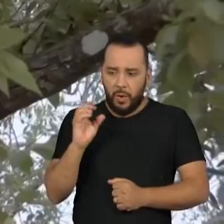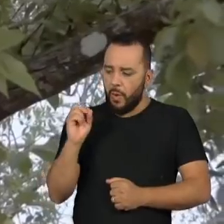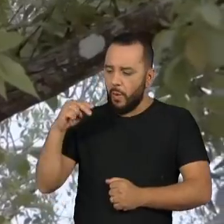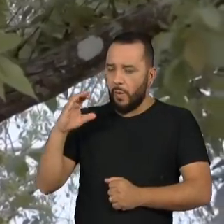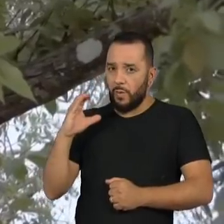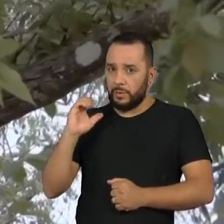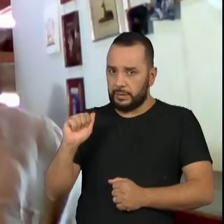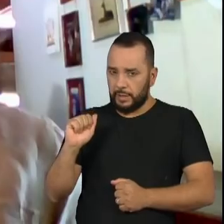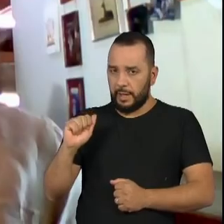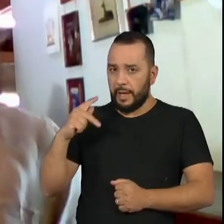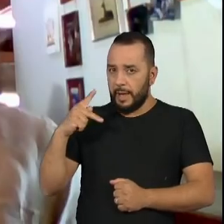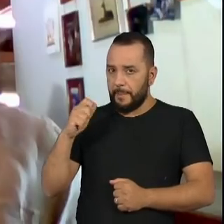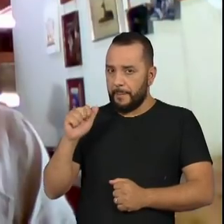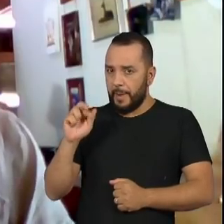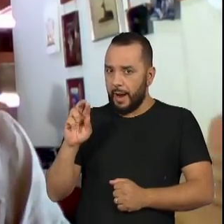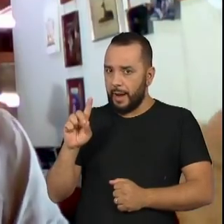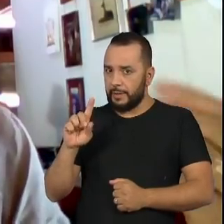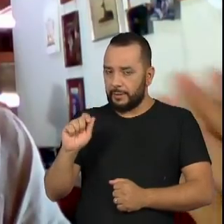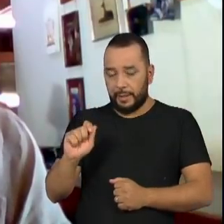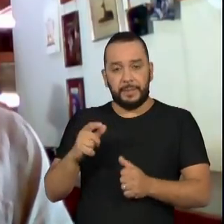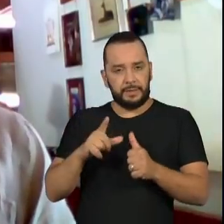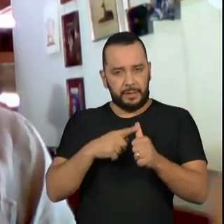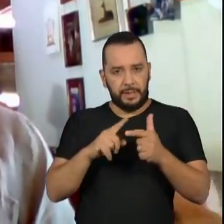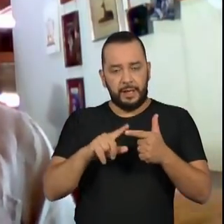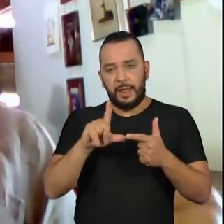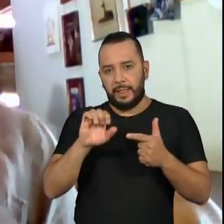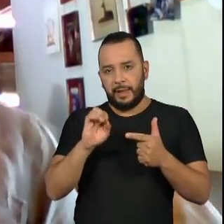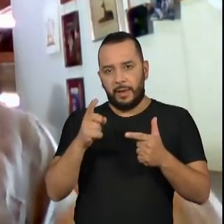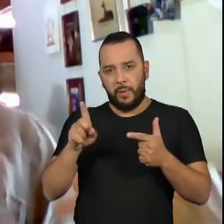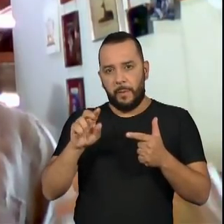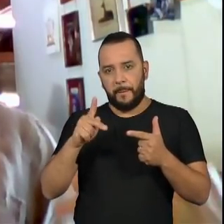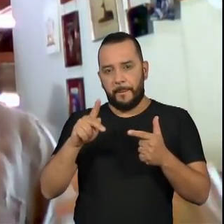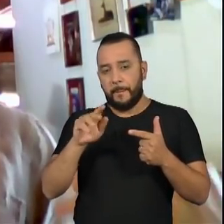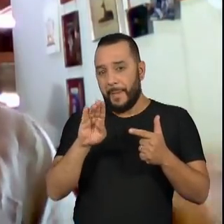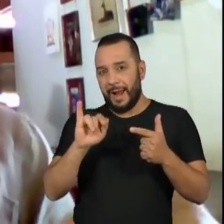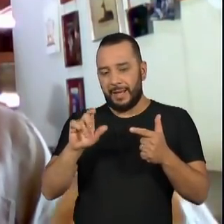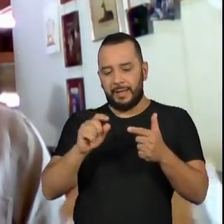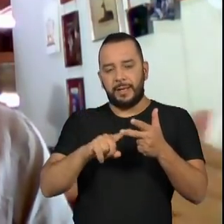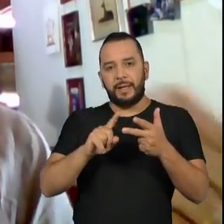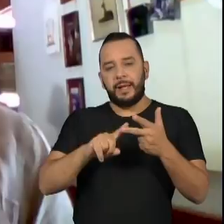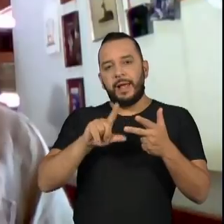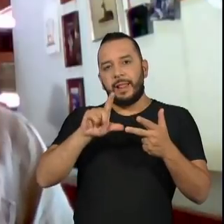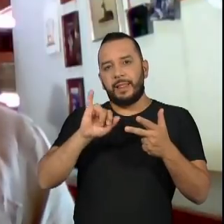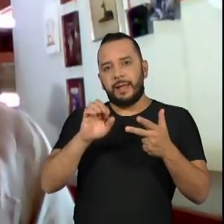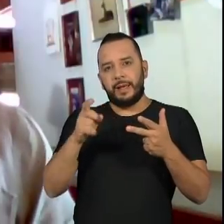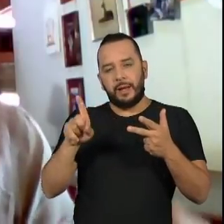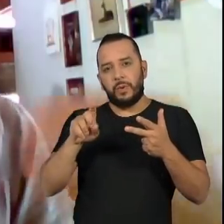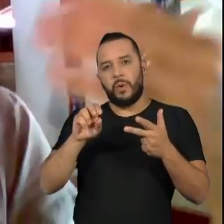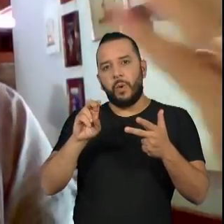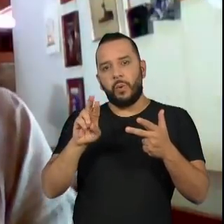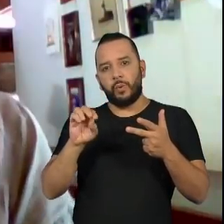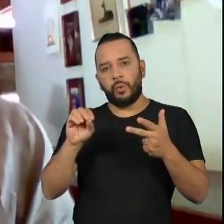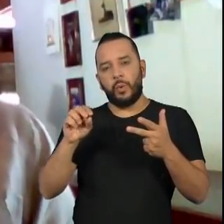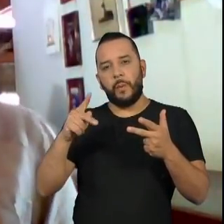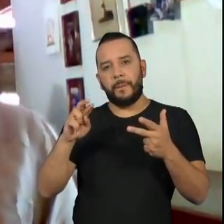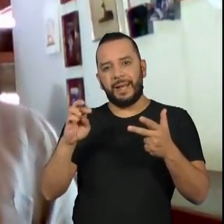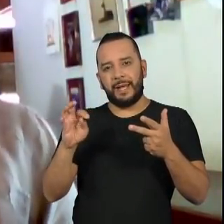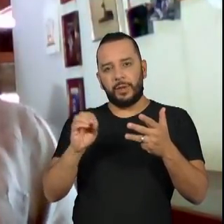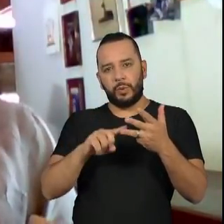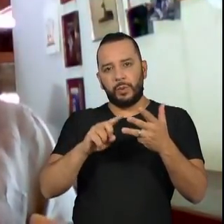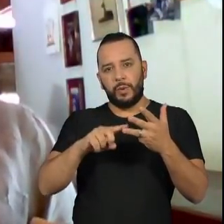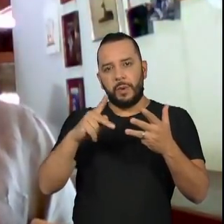também de sussuarana, leão bai, leão do lombo preto, onça bodeira, pantera,